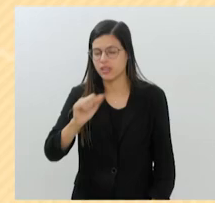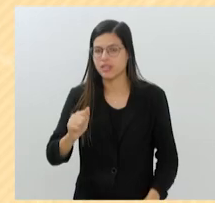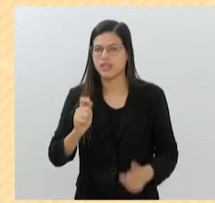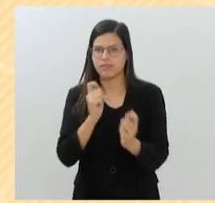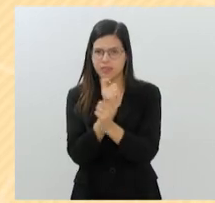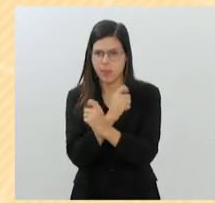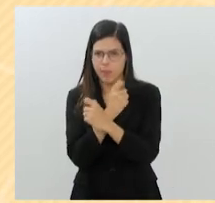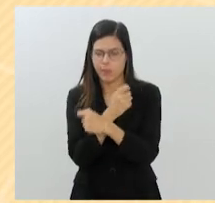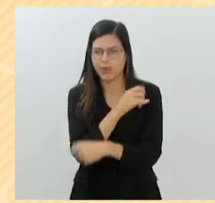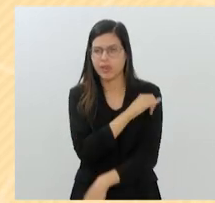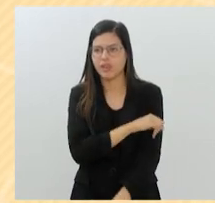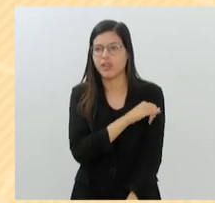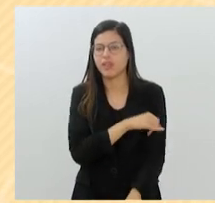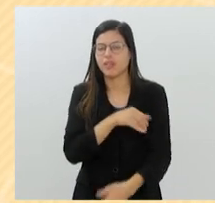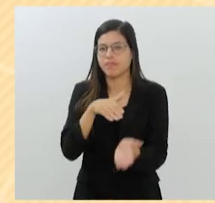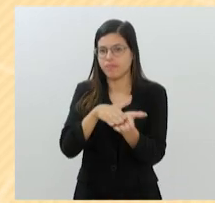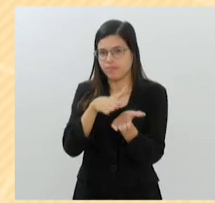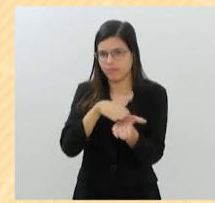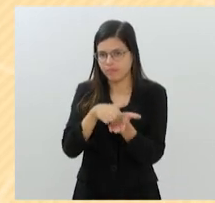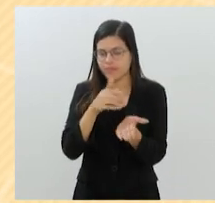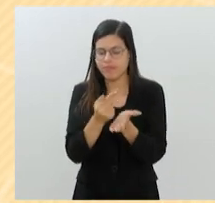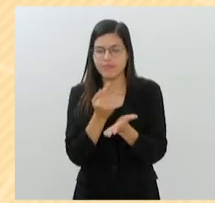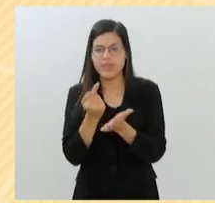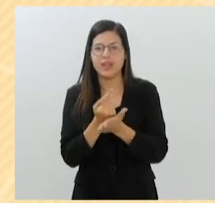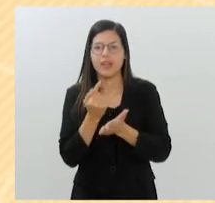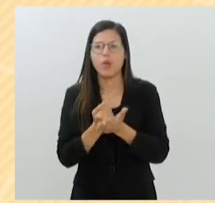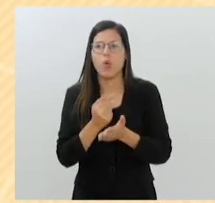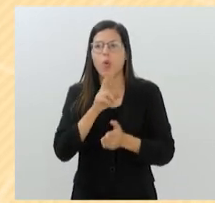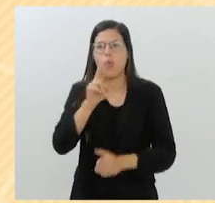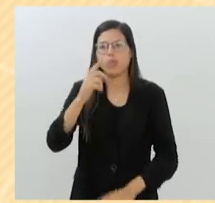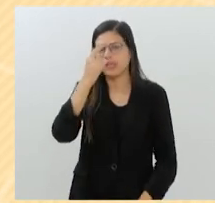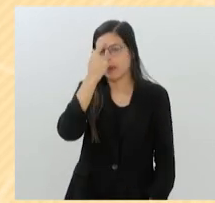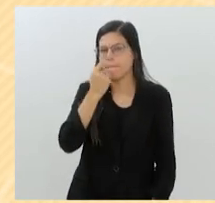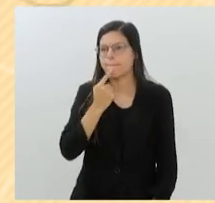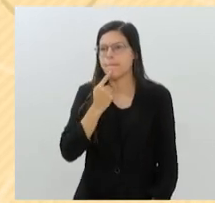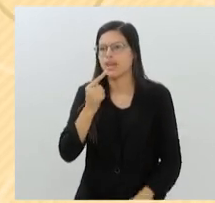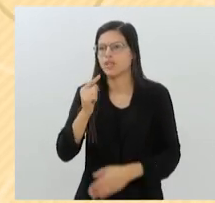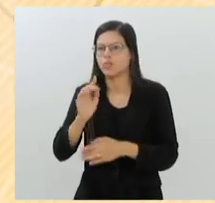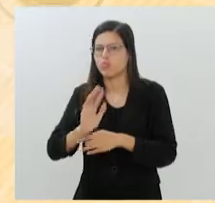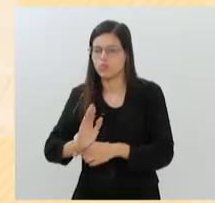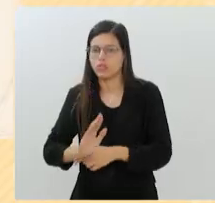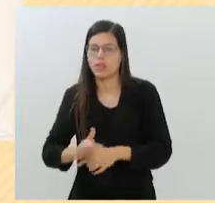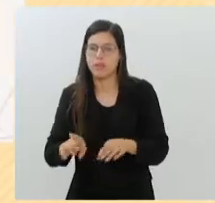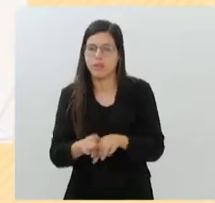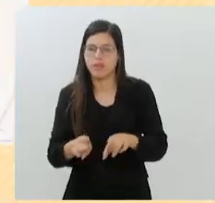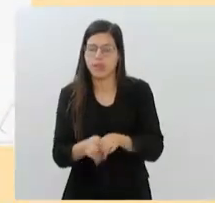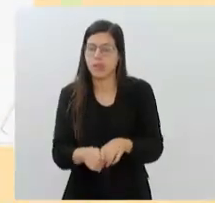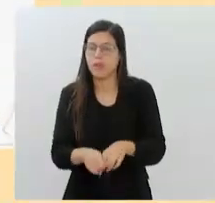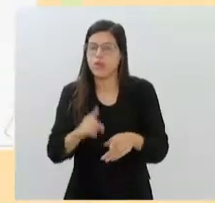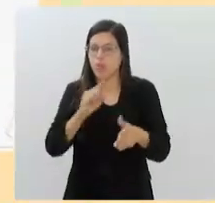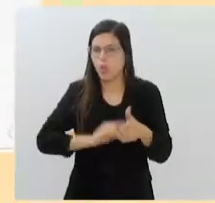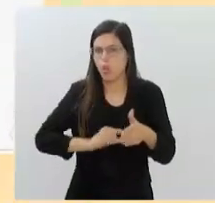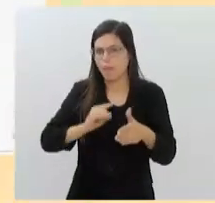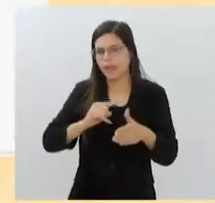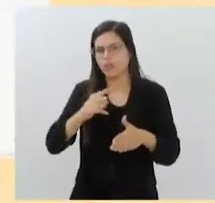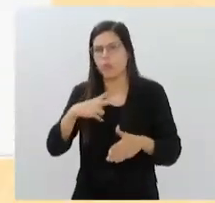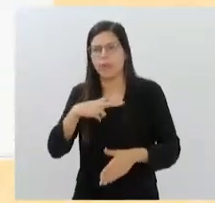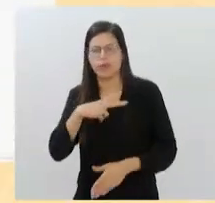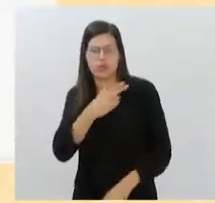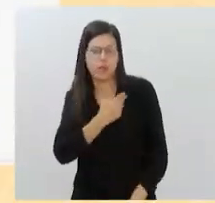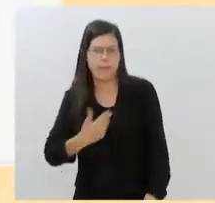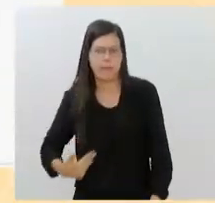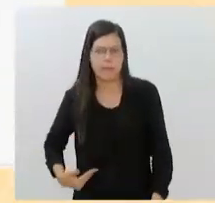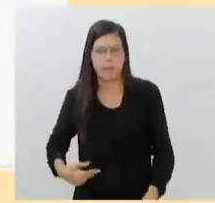lançado pela Sagarana Editora, Patrícia usa imagens do cinema, acervos públicos e privados e outras fontes de